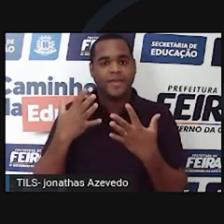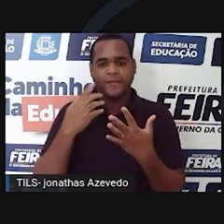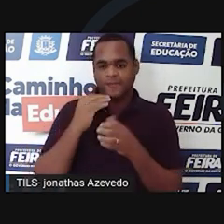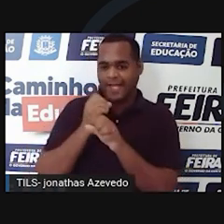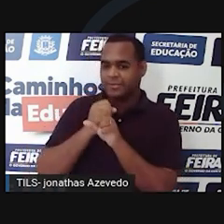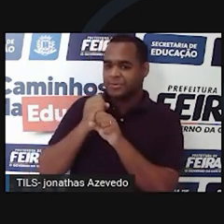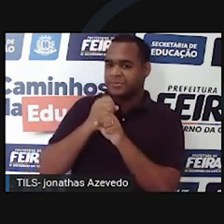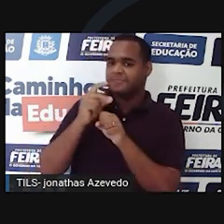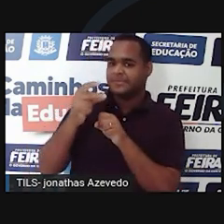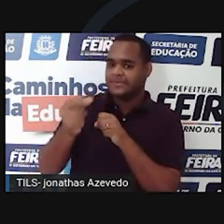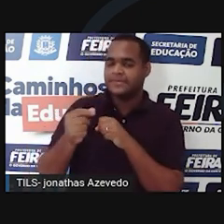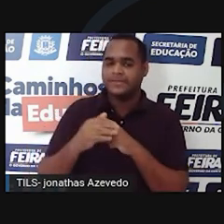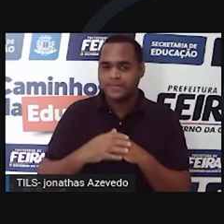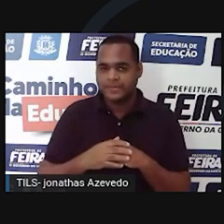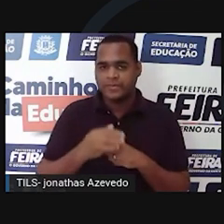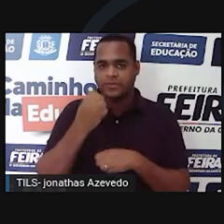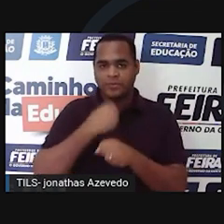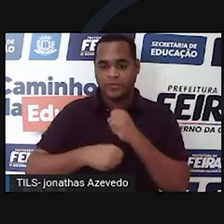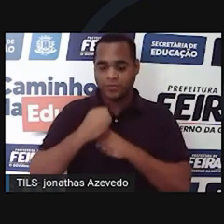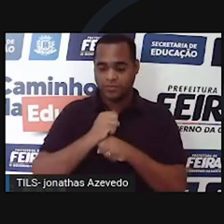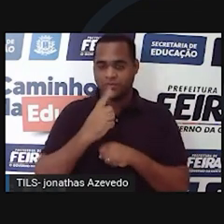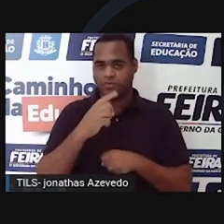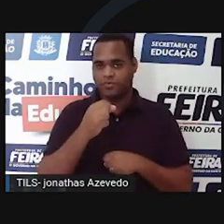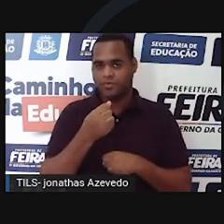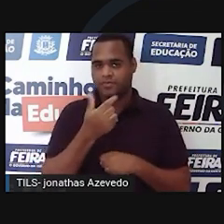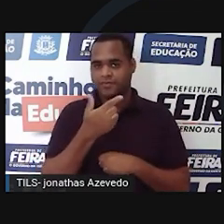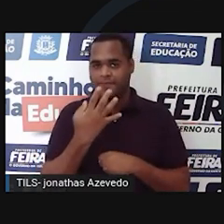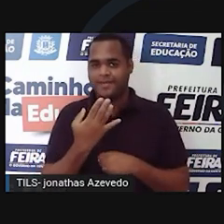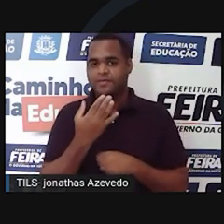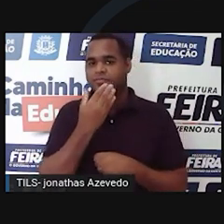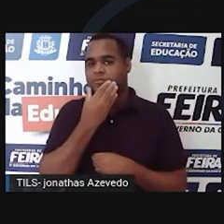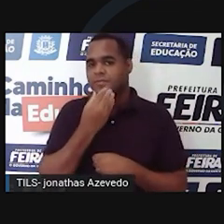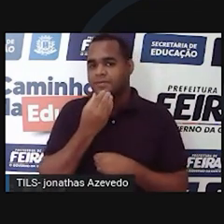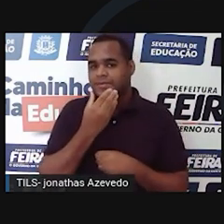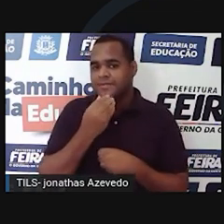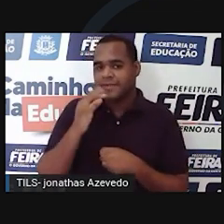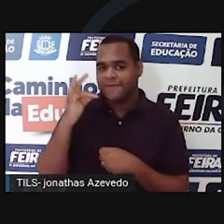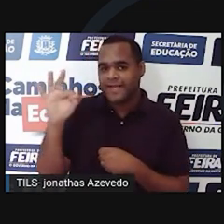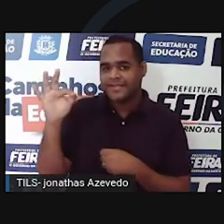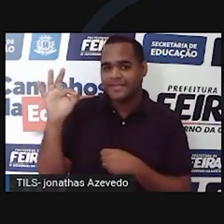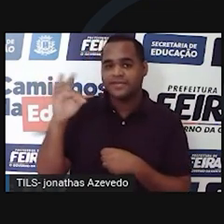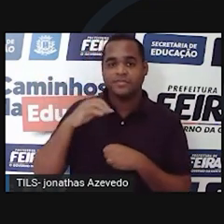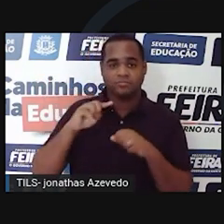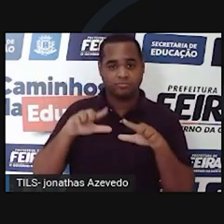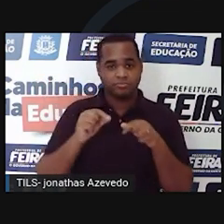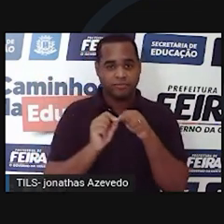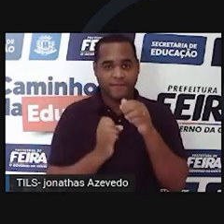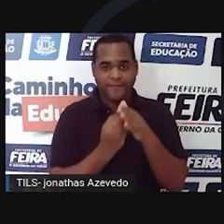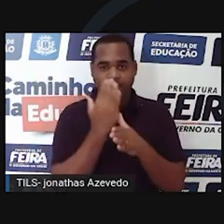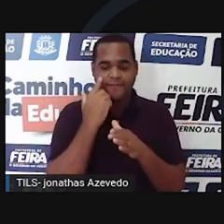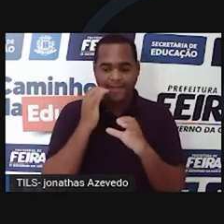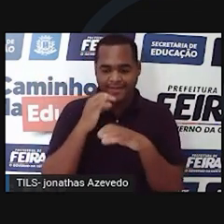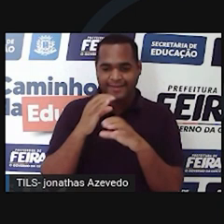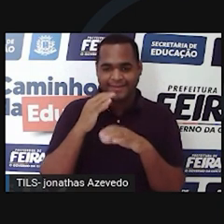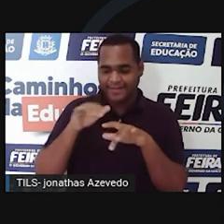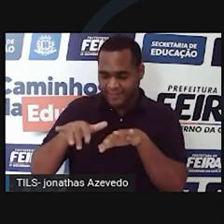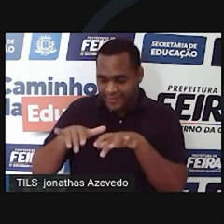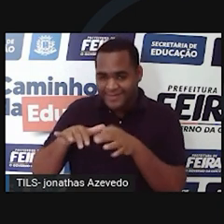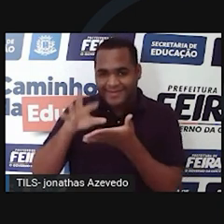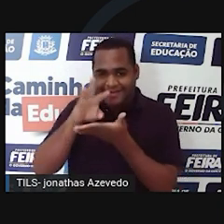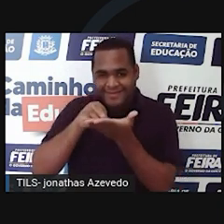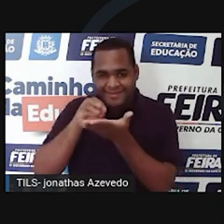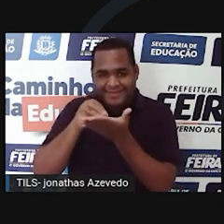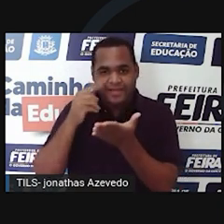mais tarde. Em 1924, o francês Louis de Broly inventou o microscópio eletrónico. Em 1940, foi